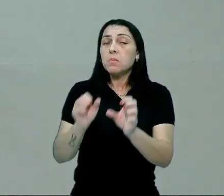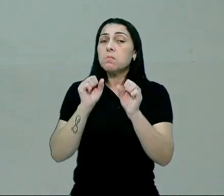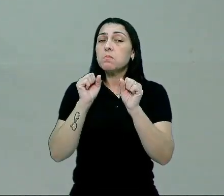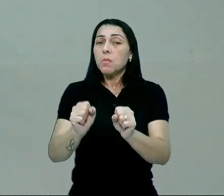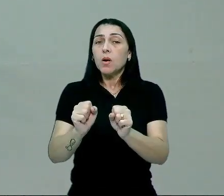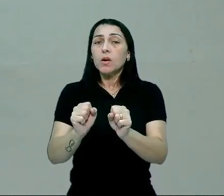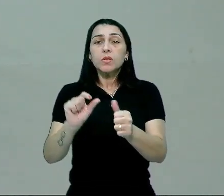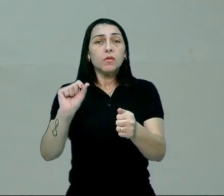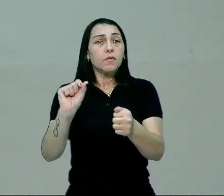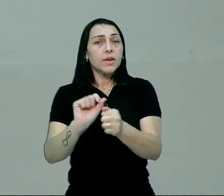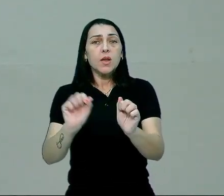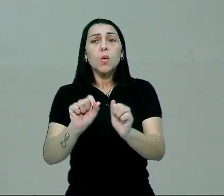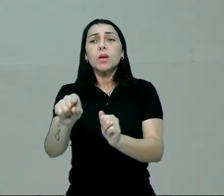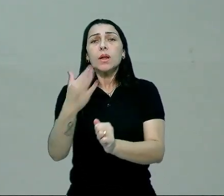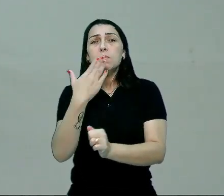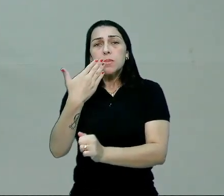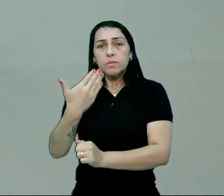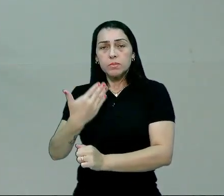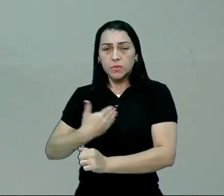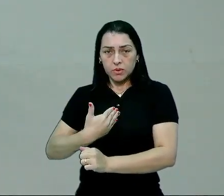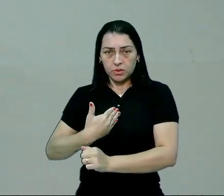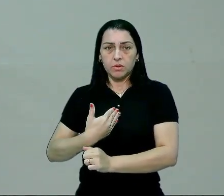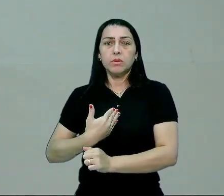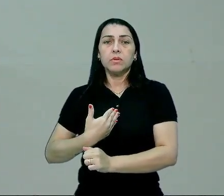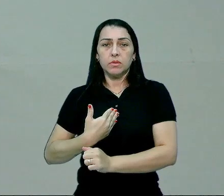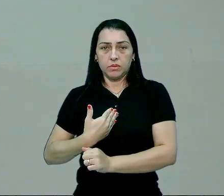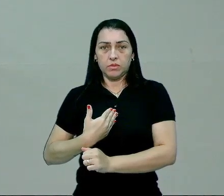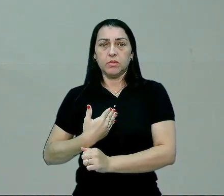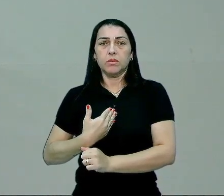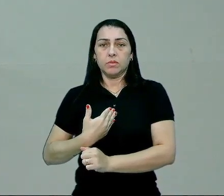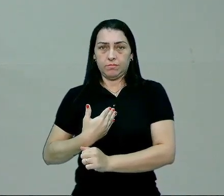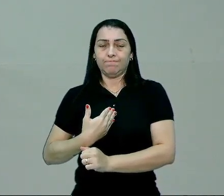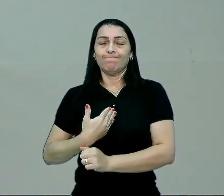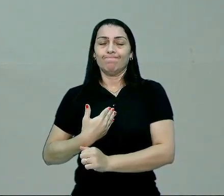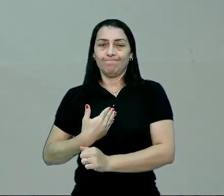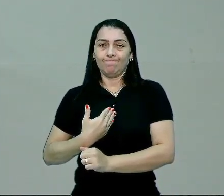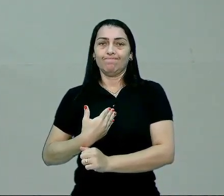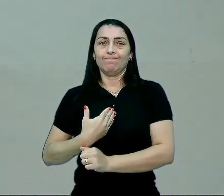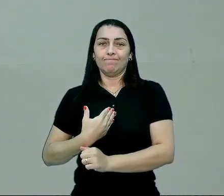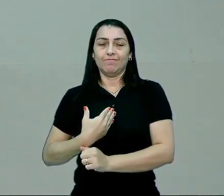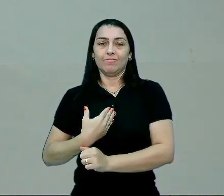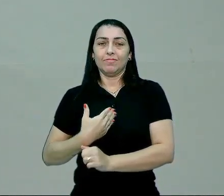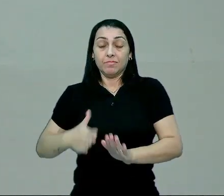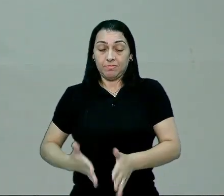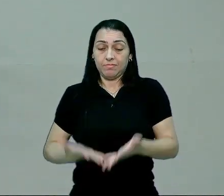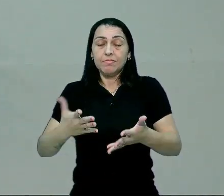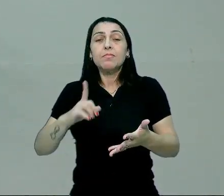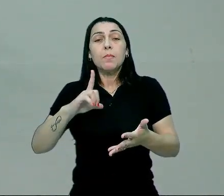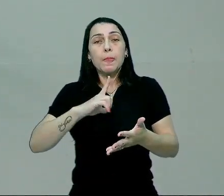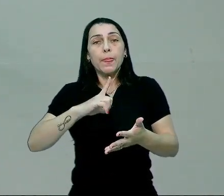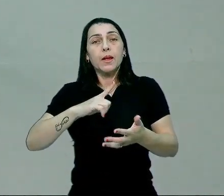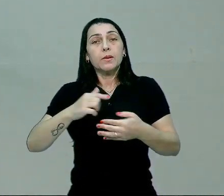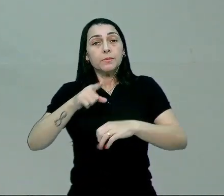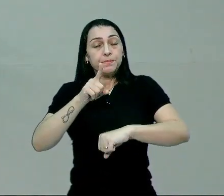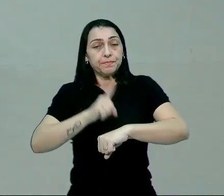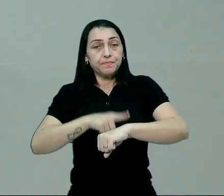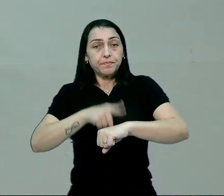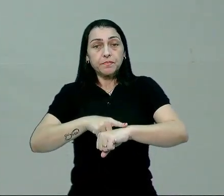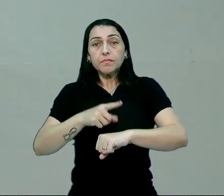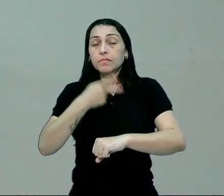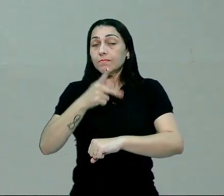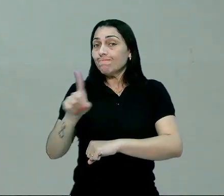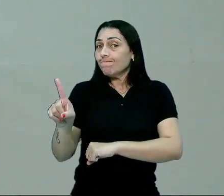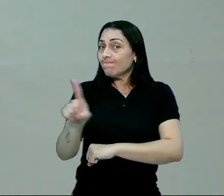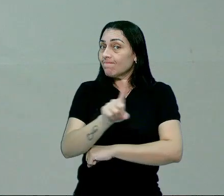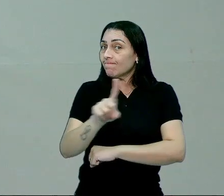não fazer, apesar de receber todos os estímulos. A partir do momento em que eu digo um